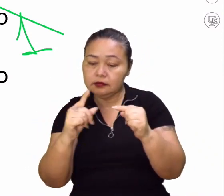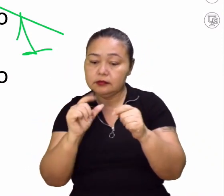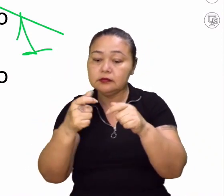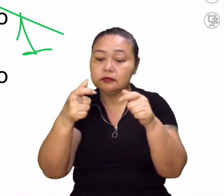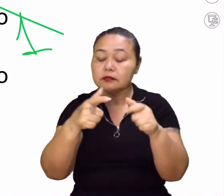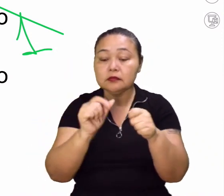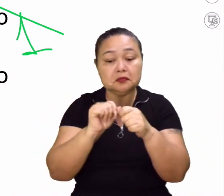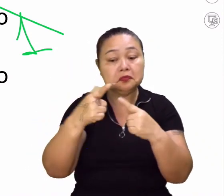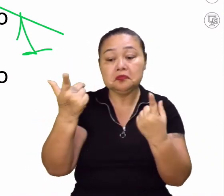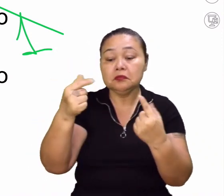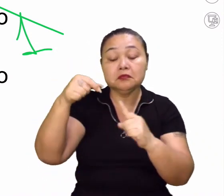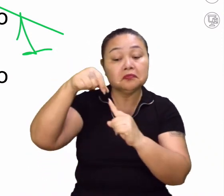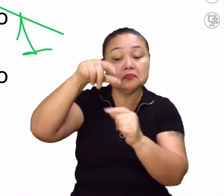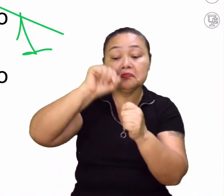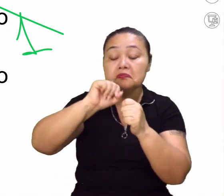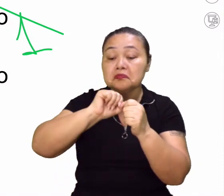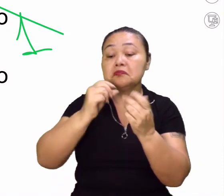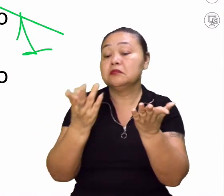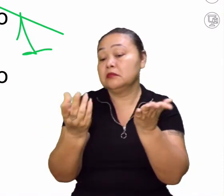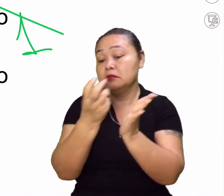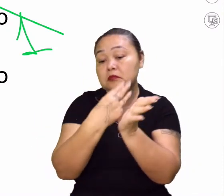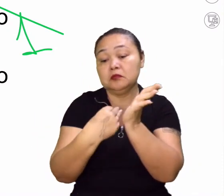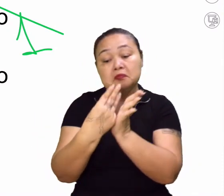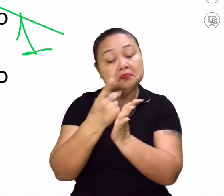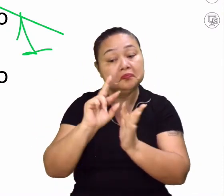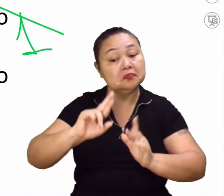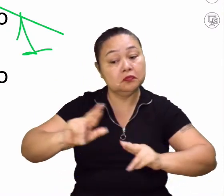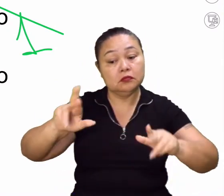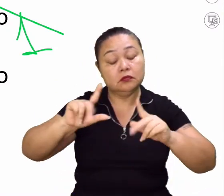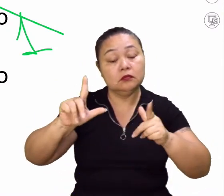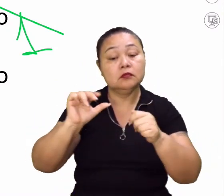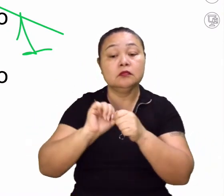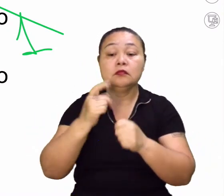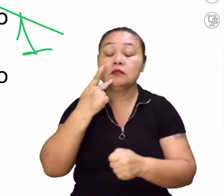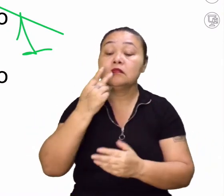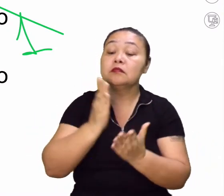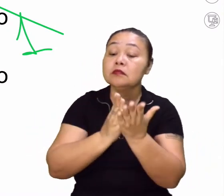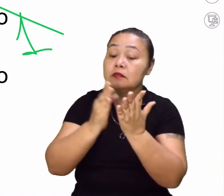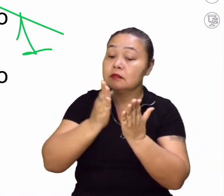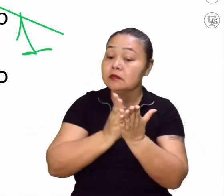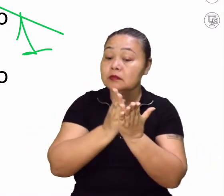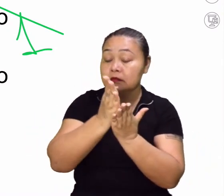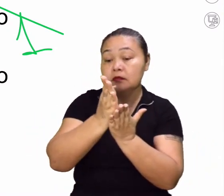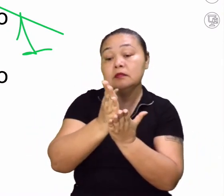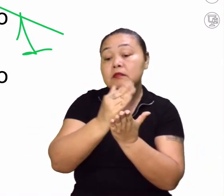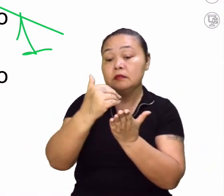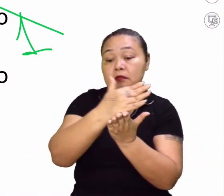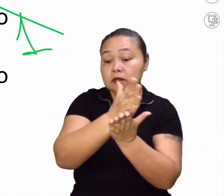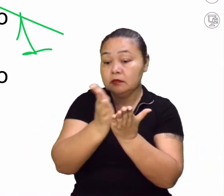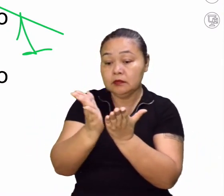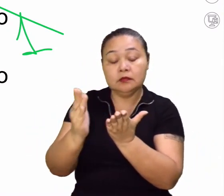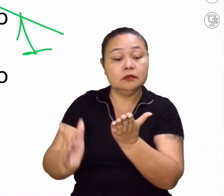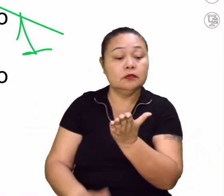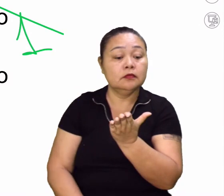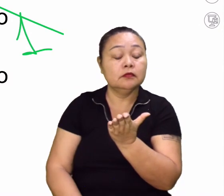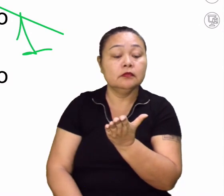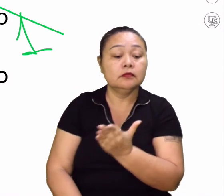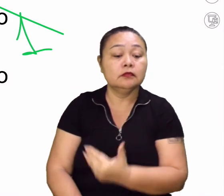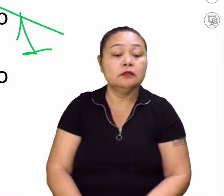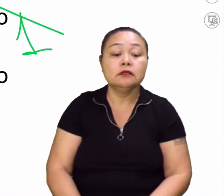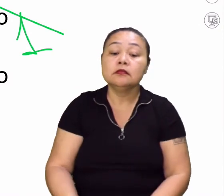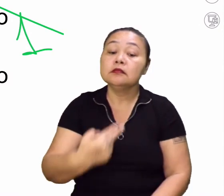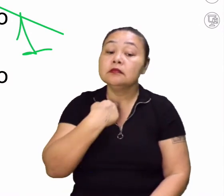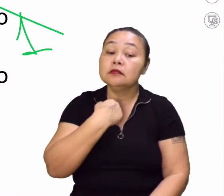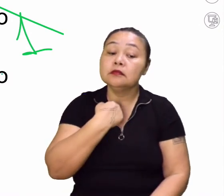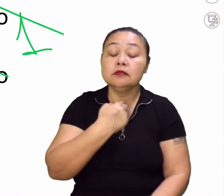ponto no mapa. Não, não pode ser a escala gráfica. A gente está falando de orientação, que é a rosa dos ventos. Exatamente. Então, não